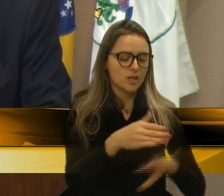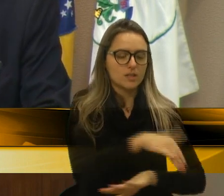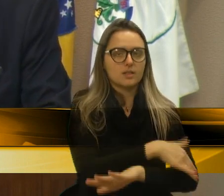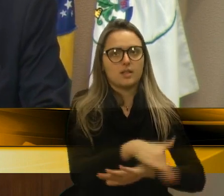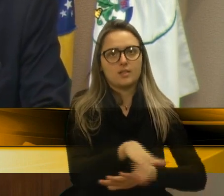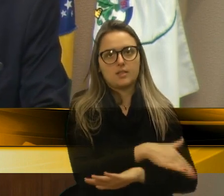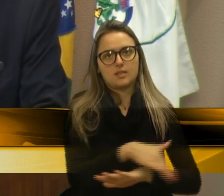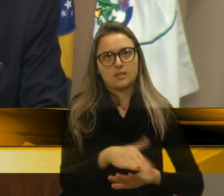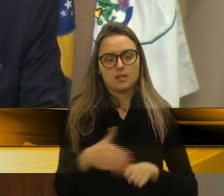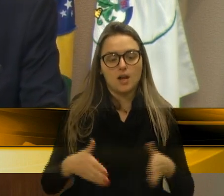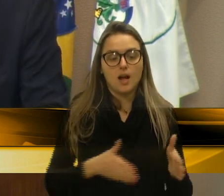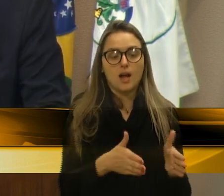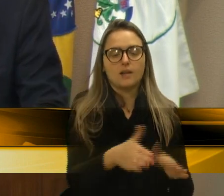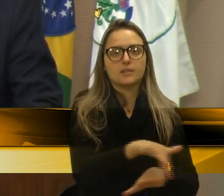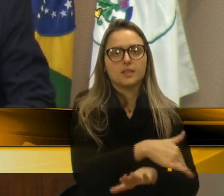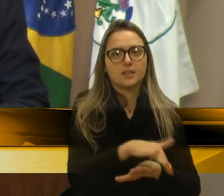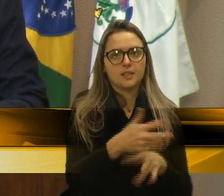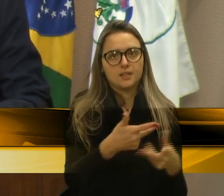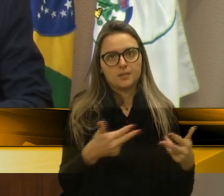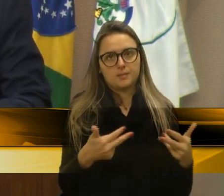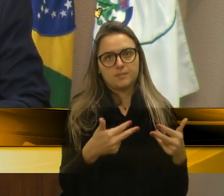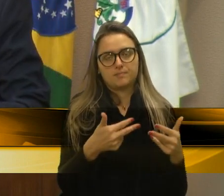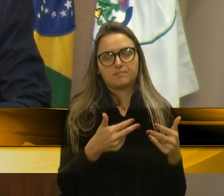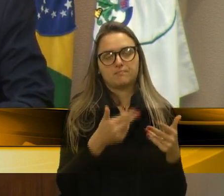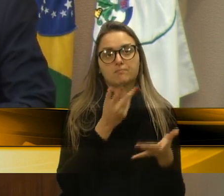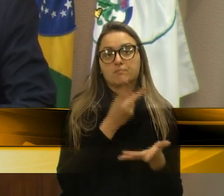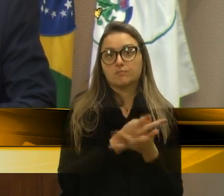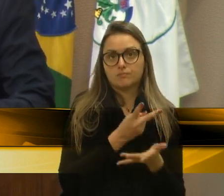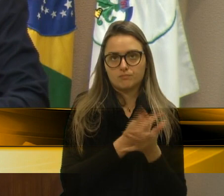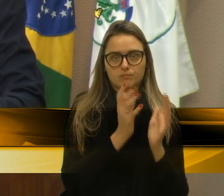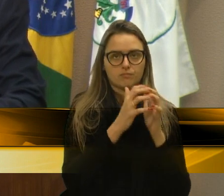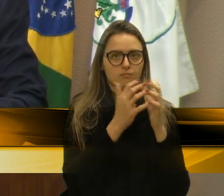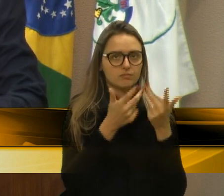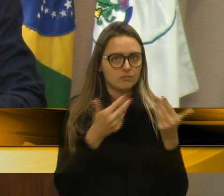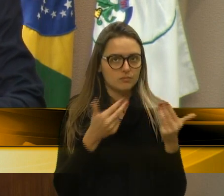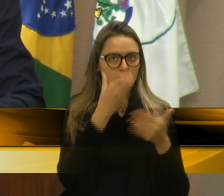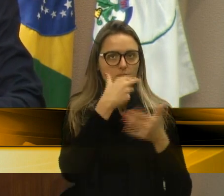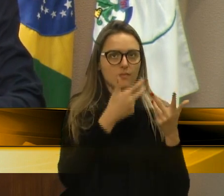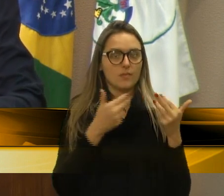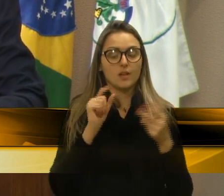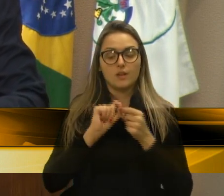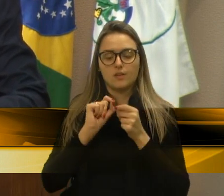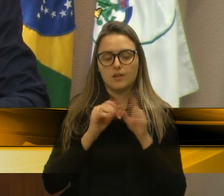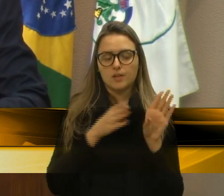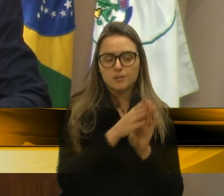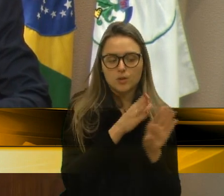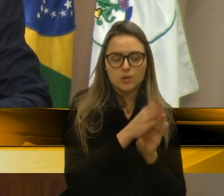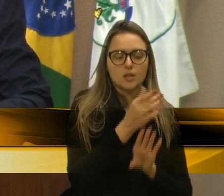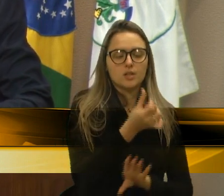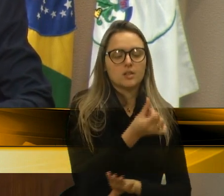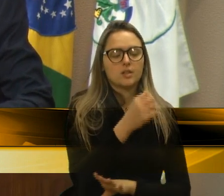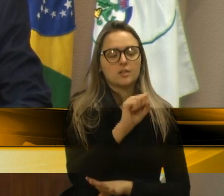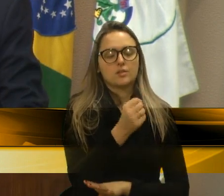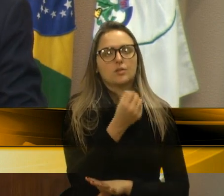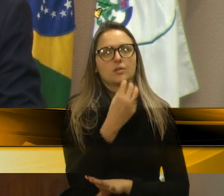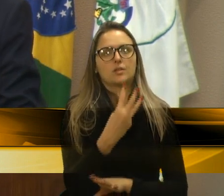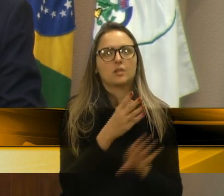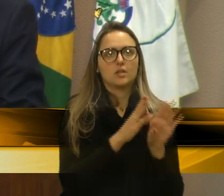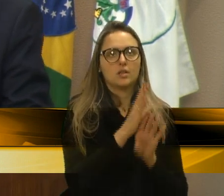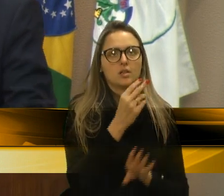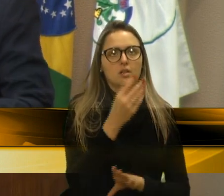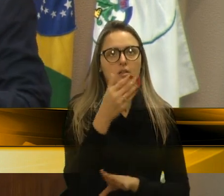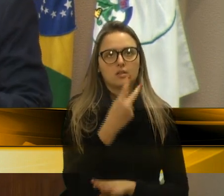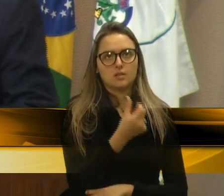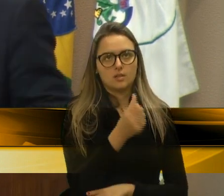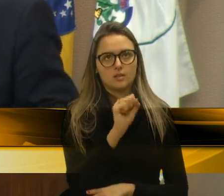agrícolas, que ele precisa, então, fiz essa indicação, do número, 683, de 2019,